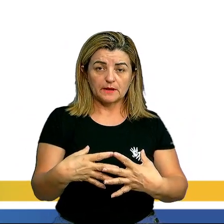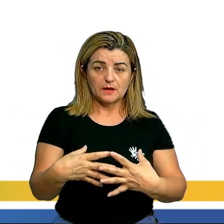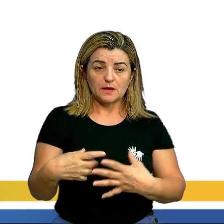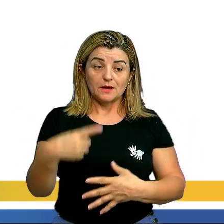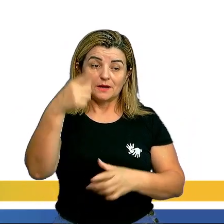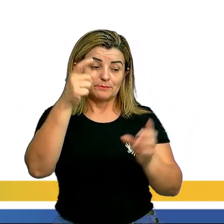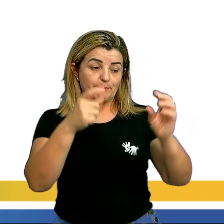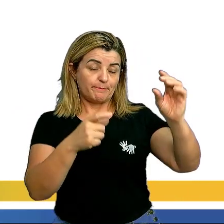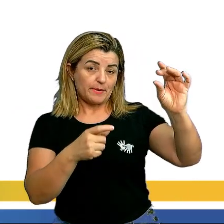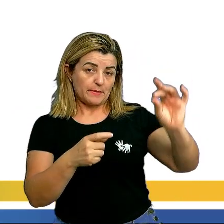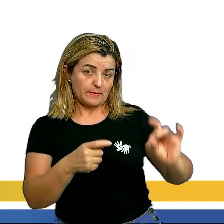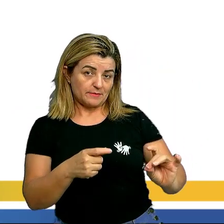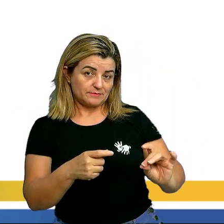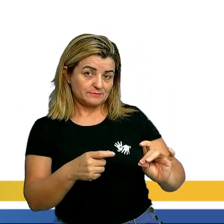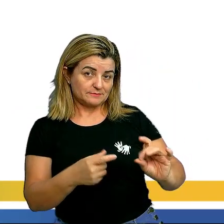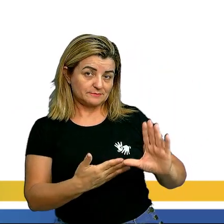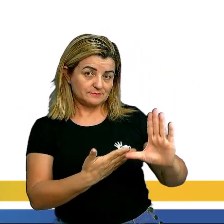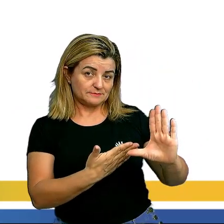corretas.